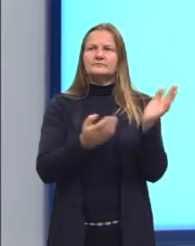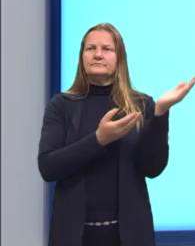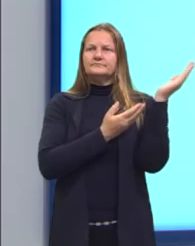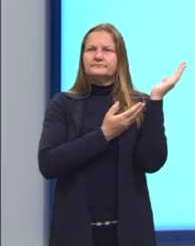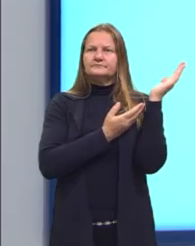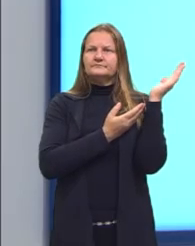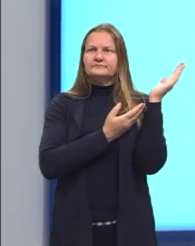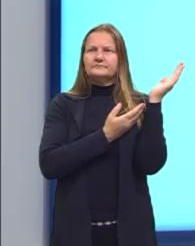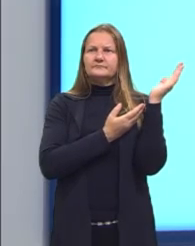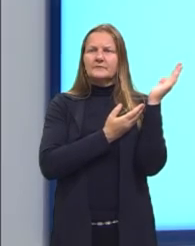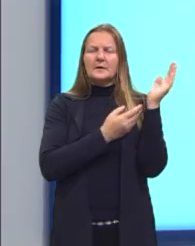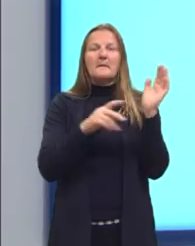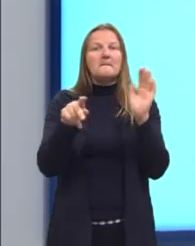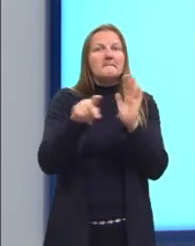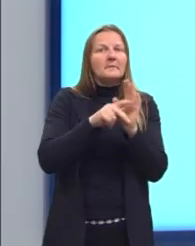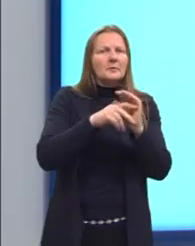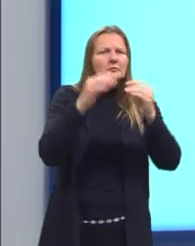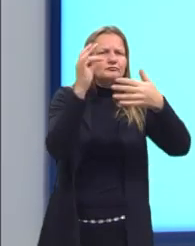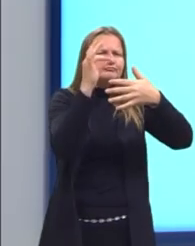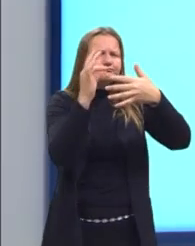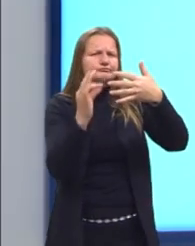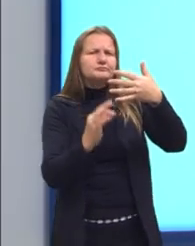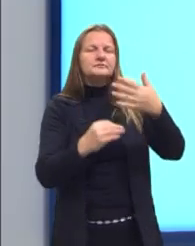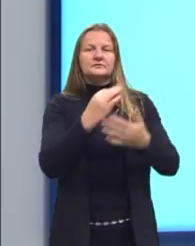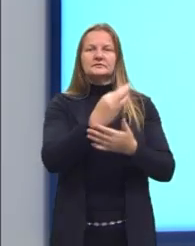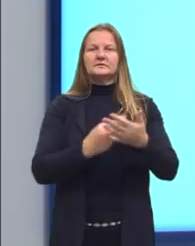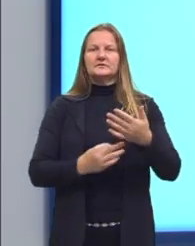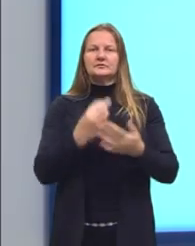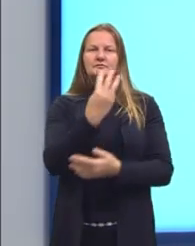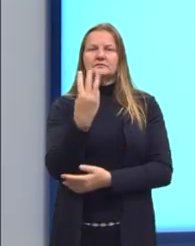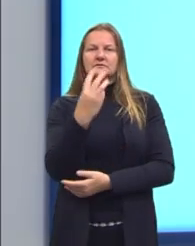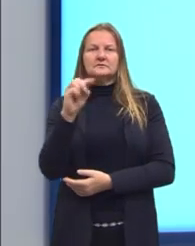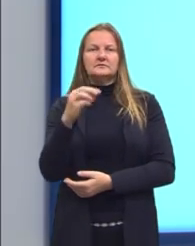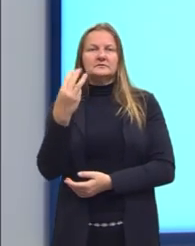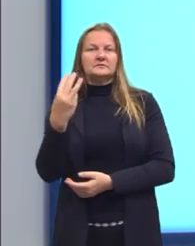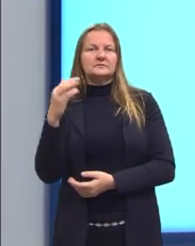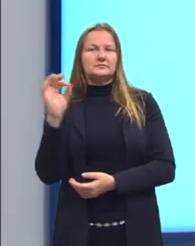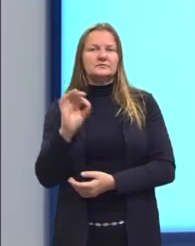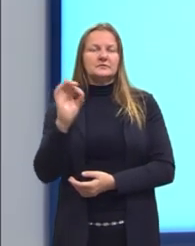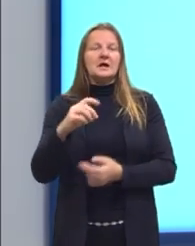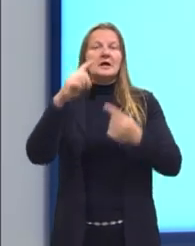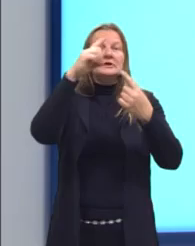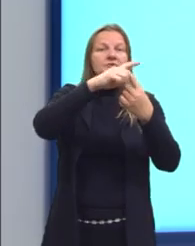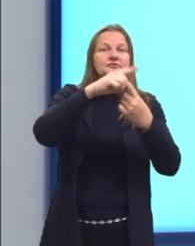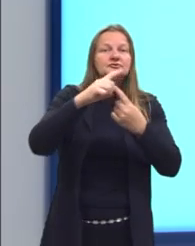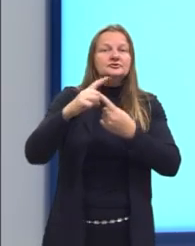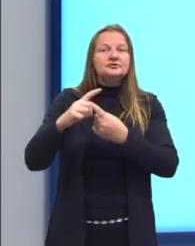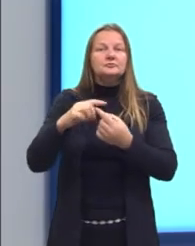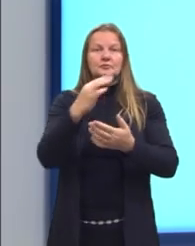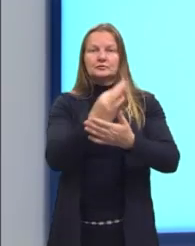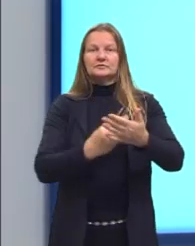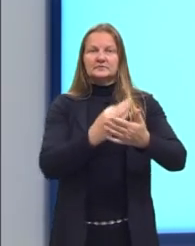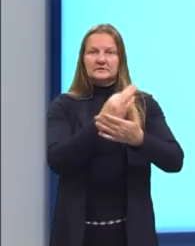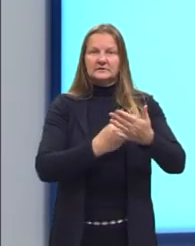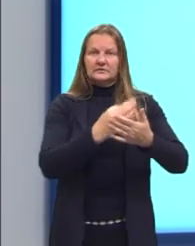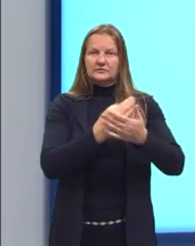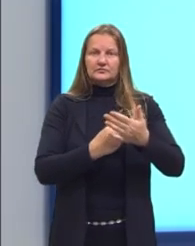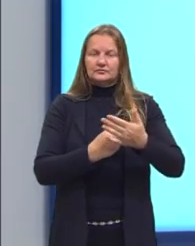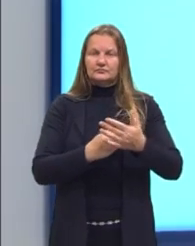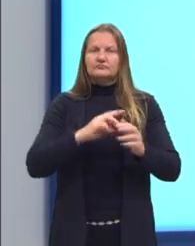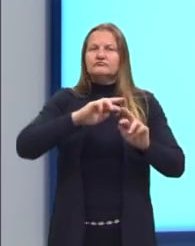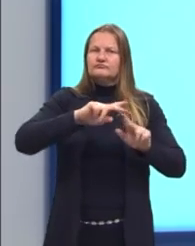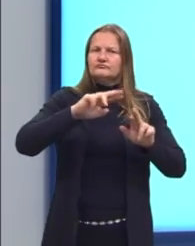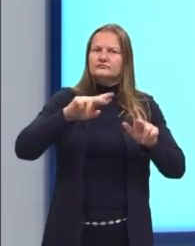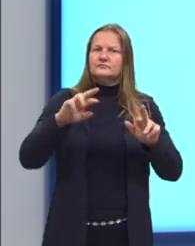Aspectos do texto com 33,3%, tipos de texto, porque isso é muito